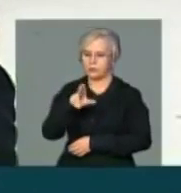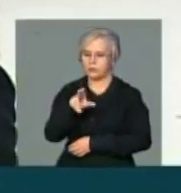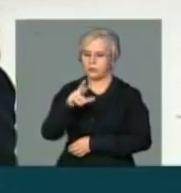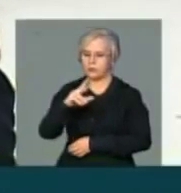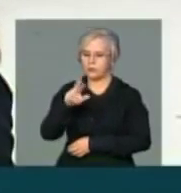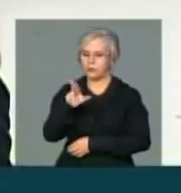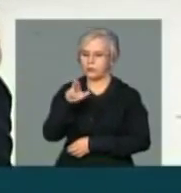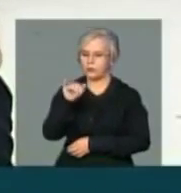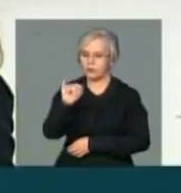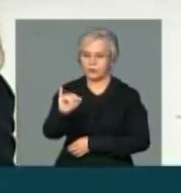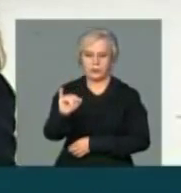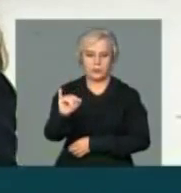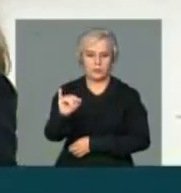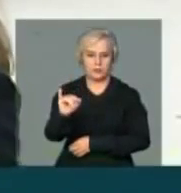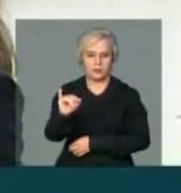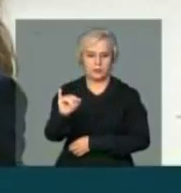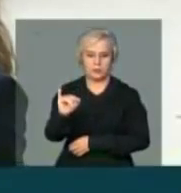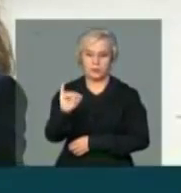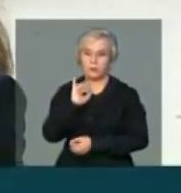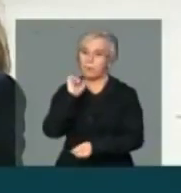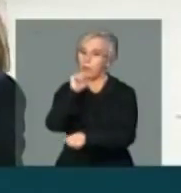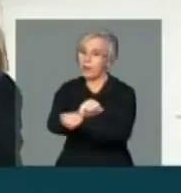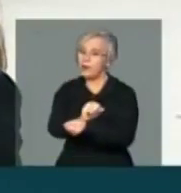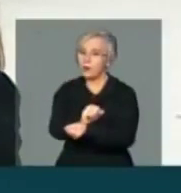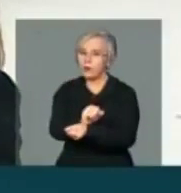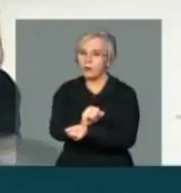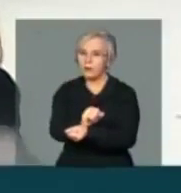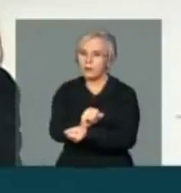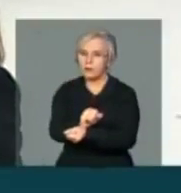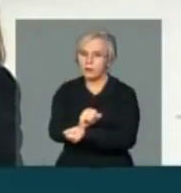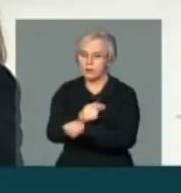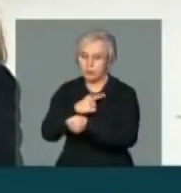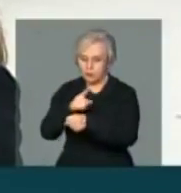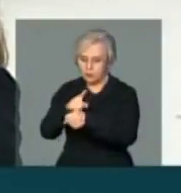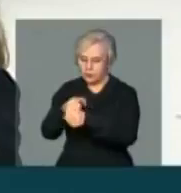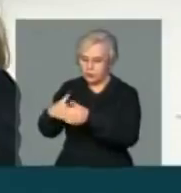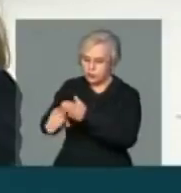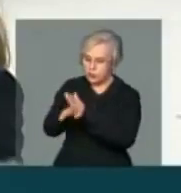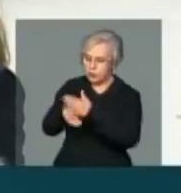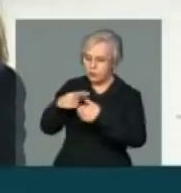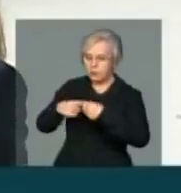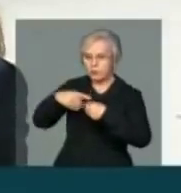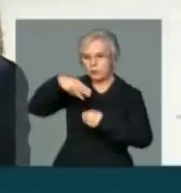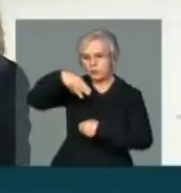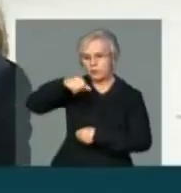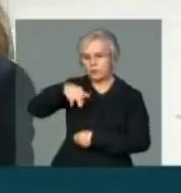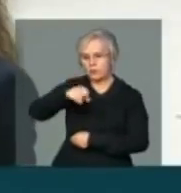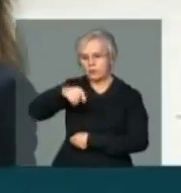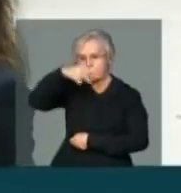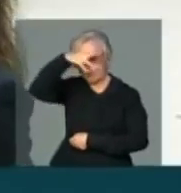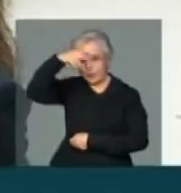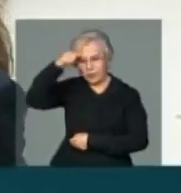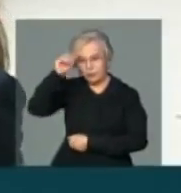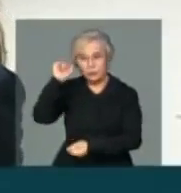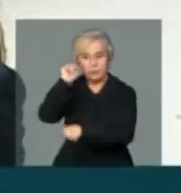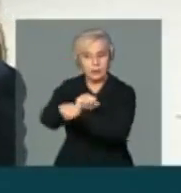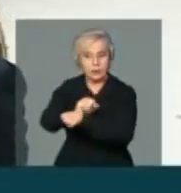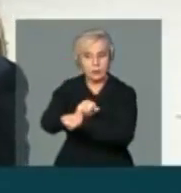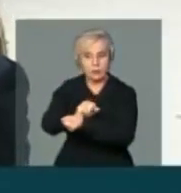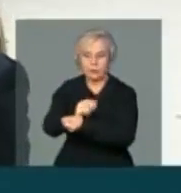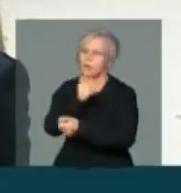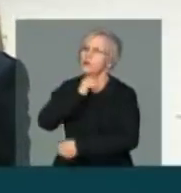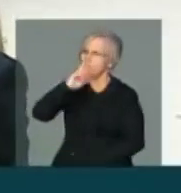energia com Tucuruí, foi interrompida ao chegar em Manaus, porque V. Exª sabe que Roraima